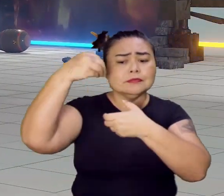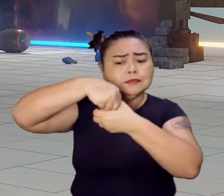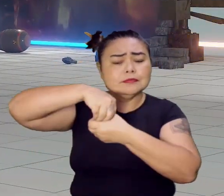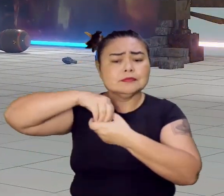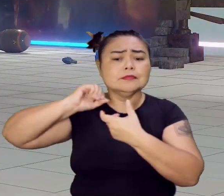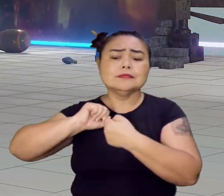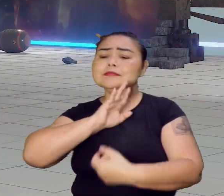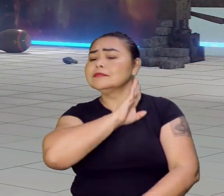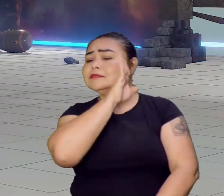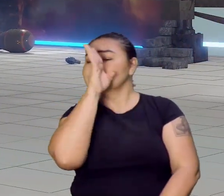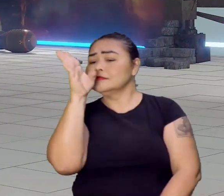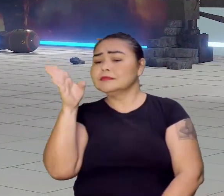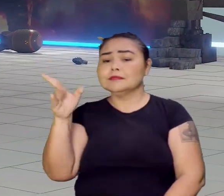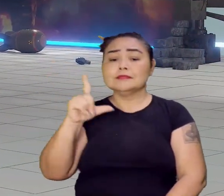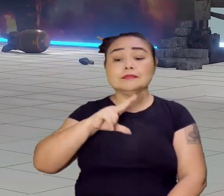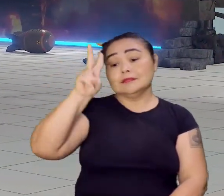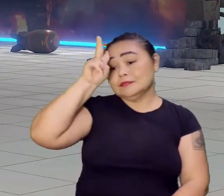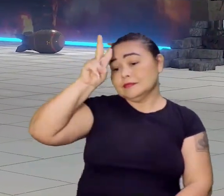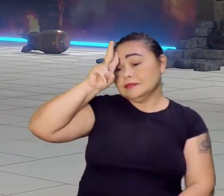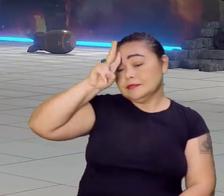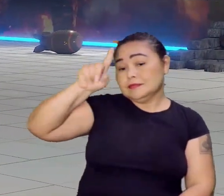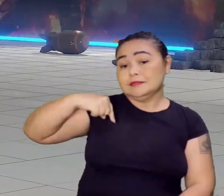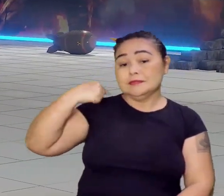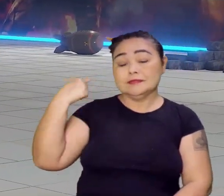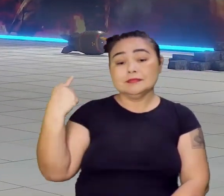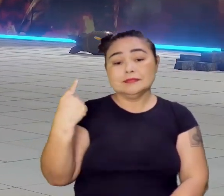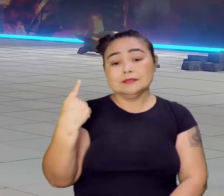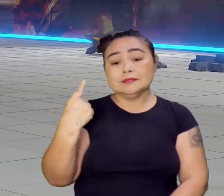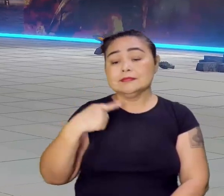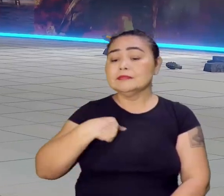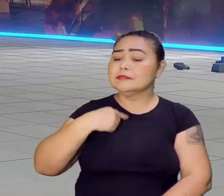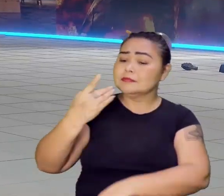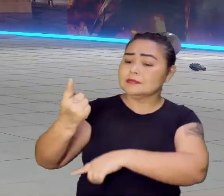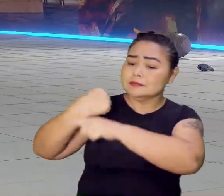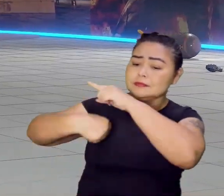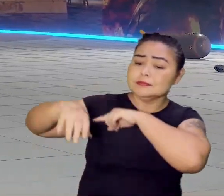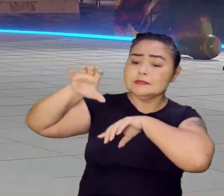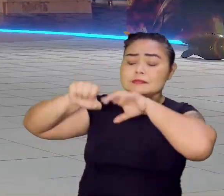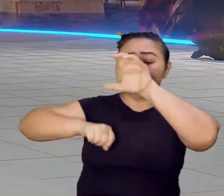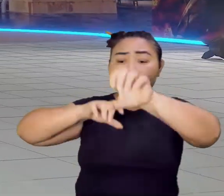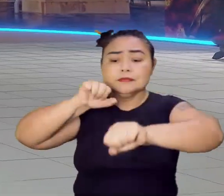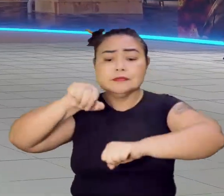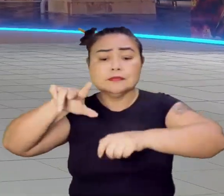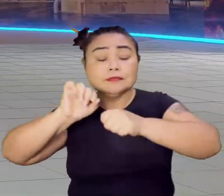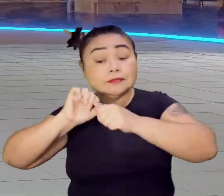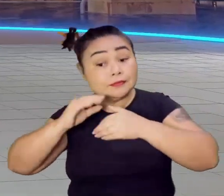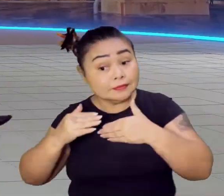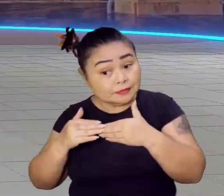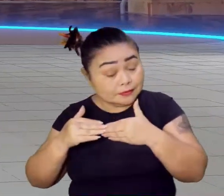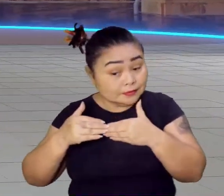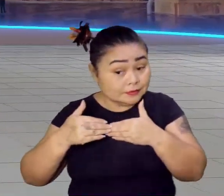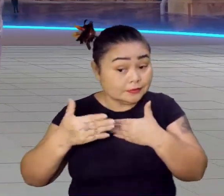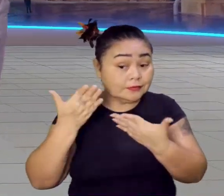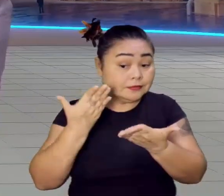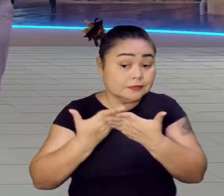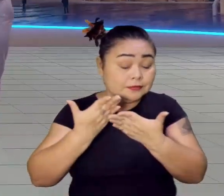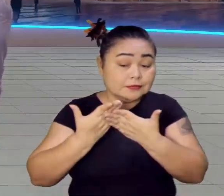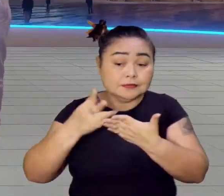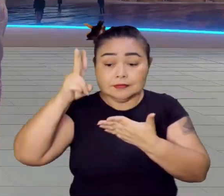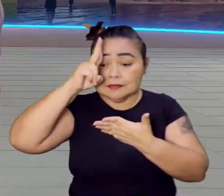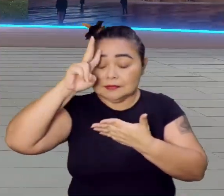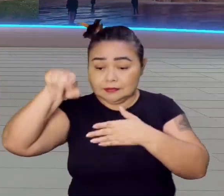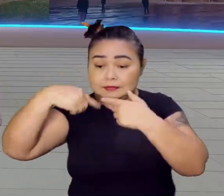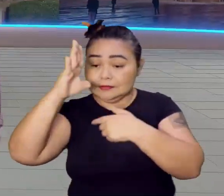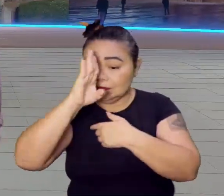viagem na história. Nós estamos lá no período colonial, vamos sair do período colonial e vamos estudando a história do Brasil.